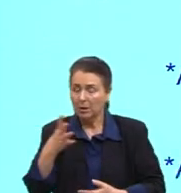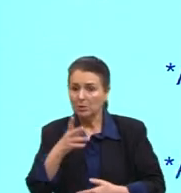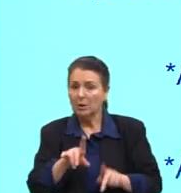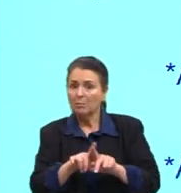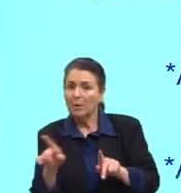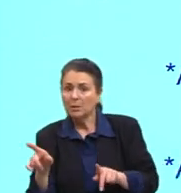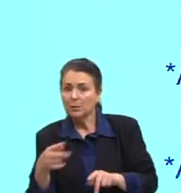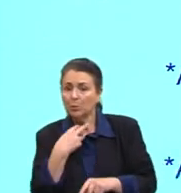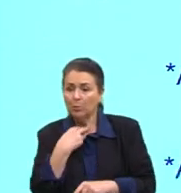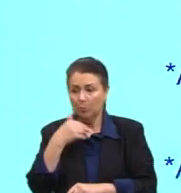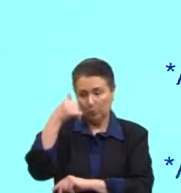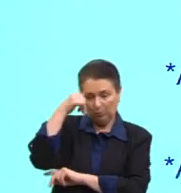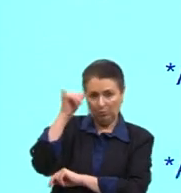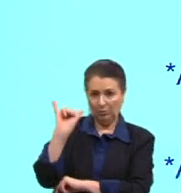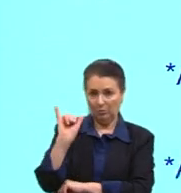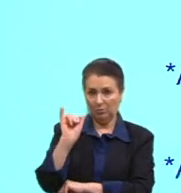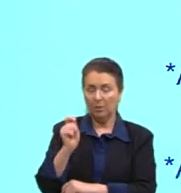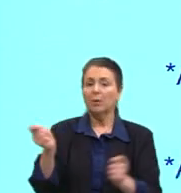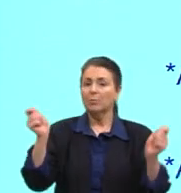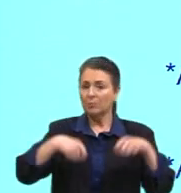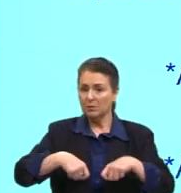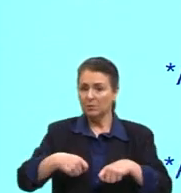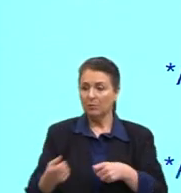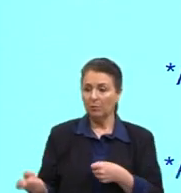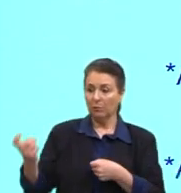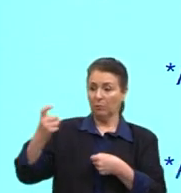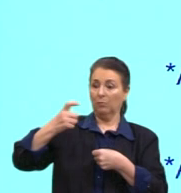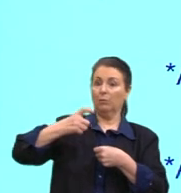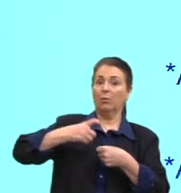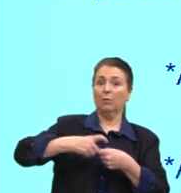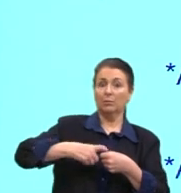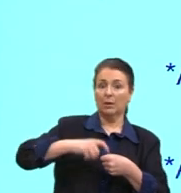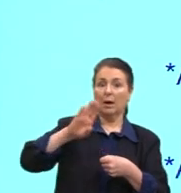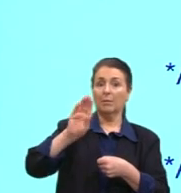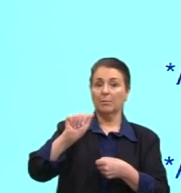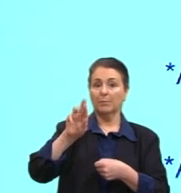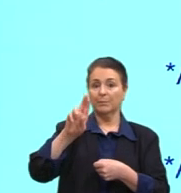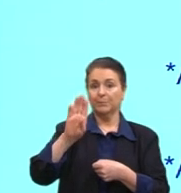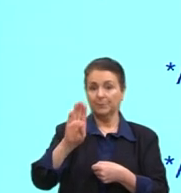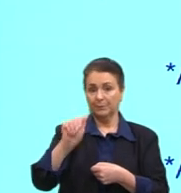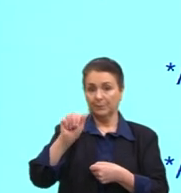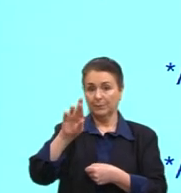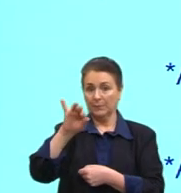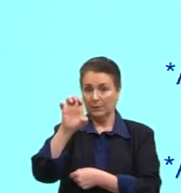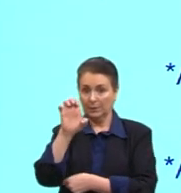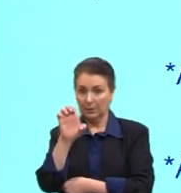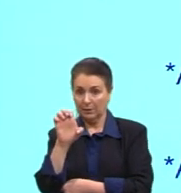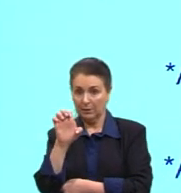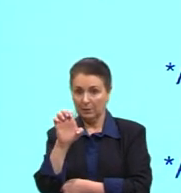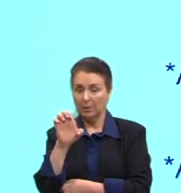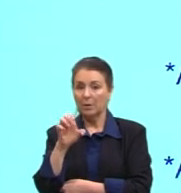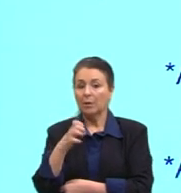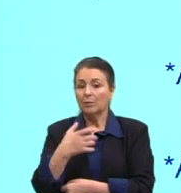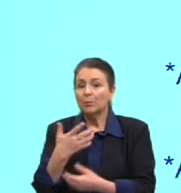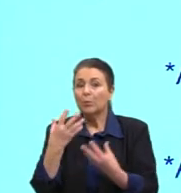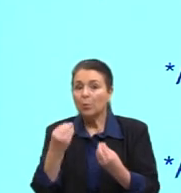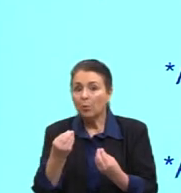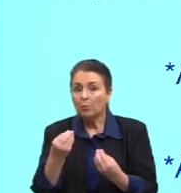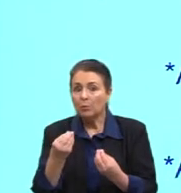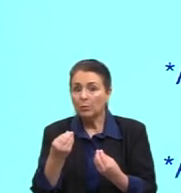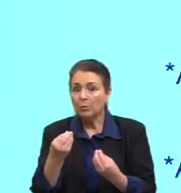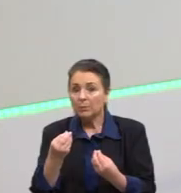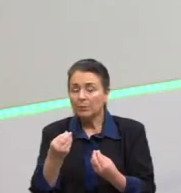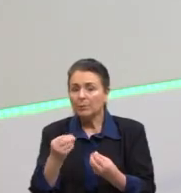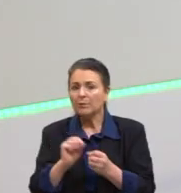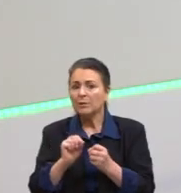inevitável. Ele coloca aí, é possível um retorno à barbárie. A barbárie não é inevitável. E nós podemos ver que, com elementos